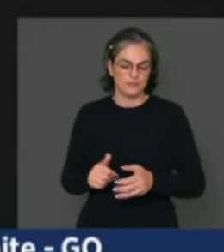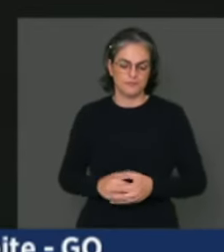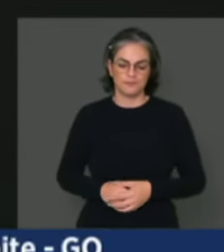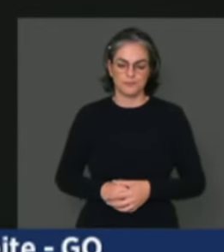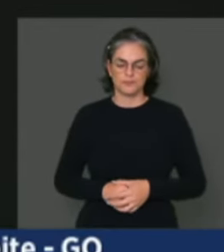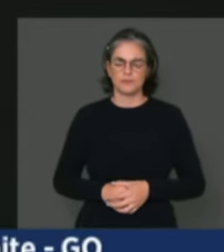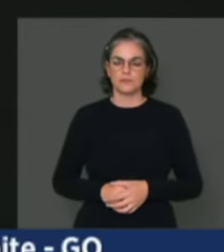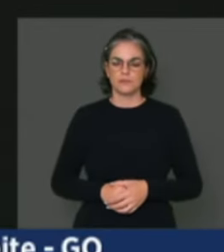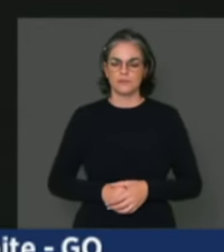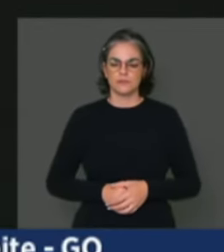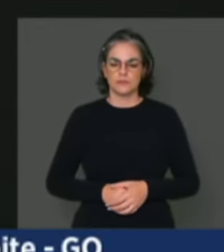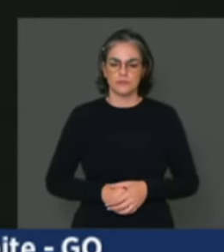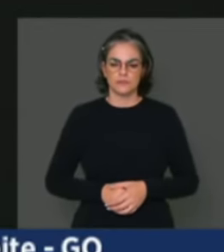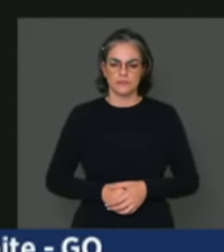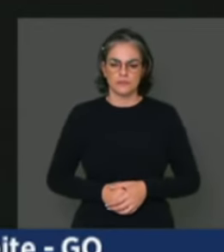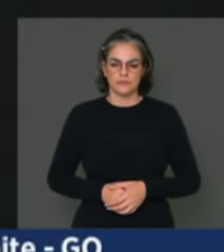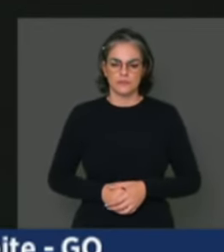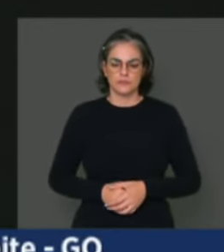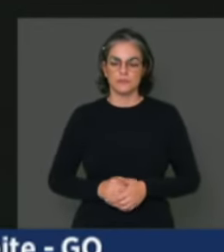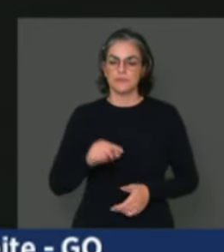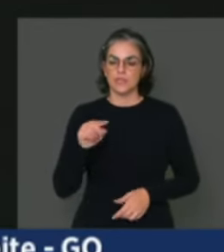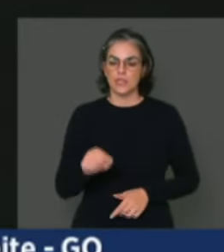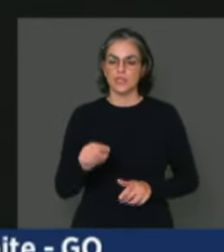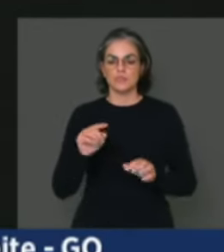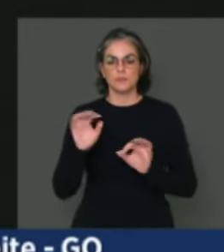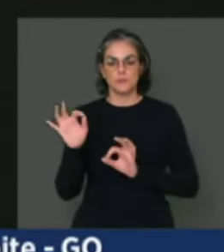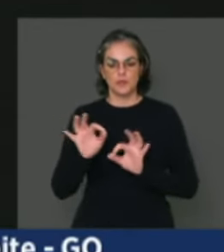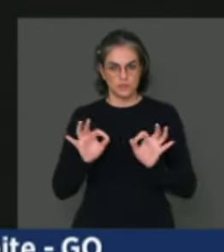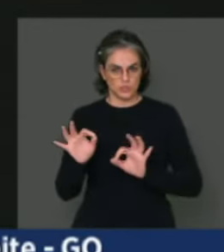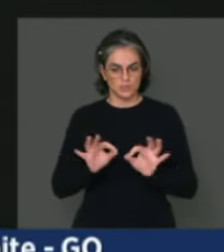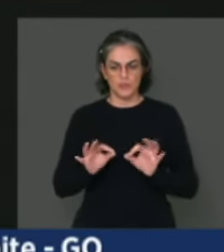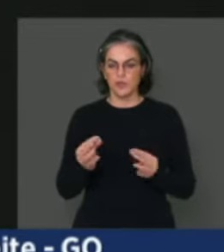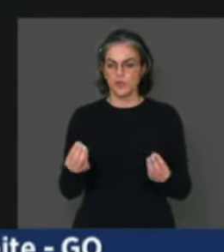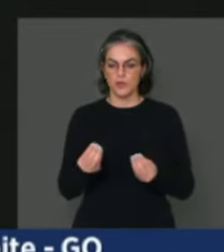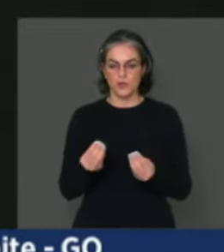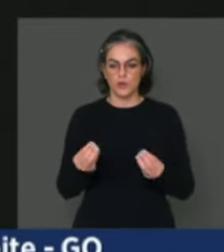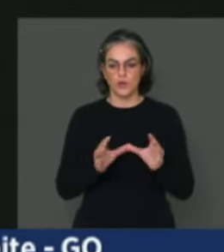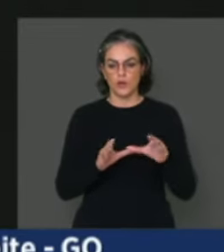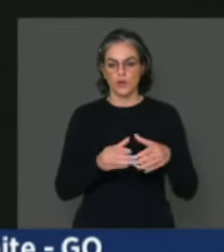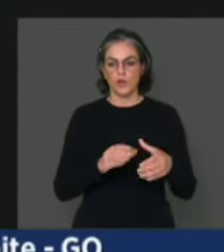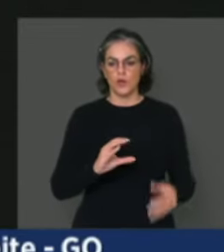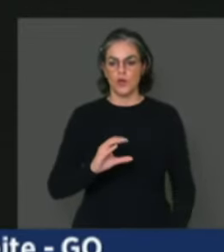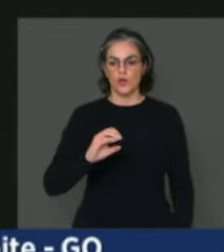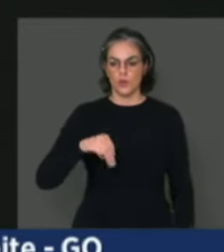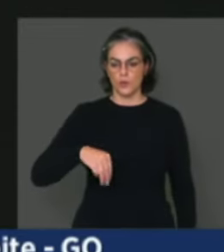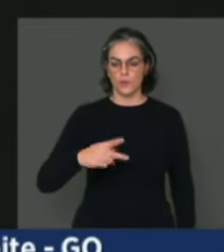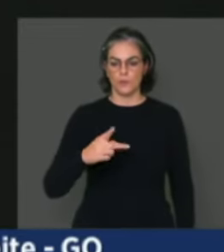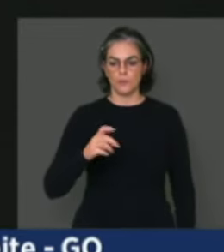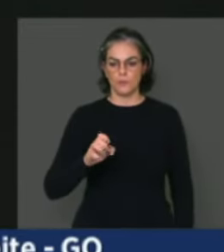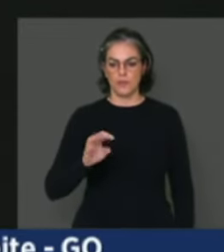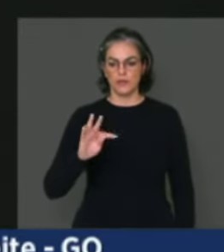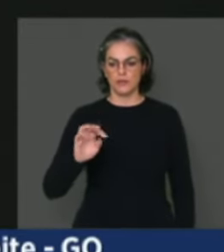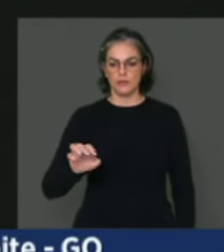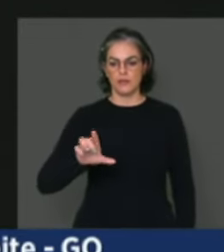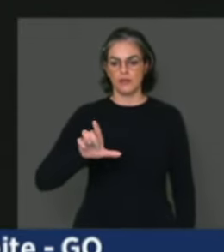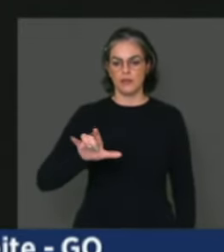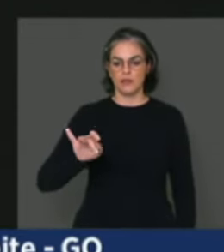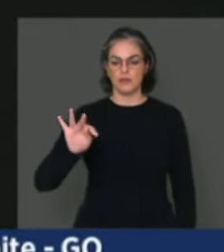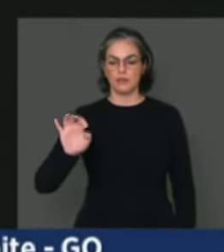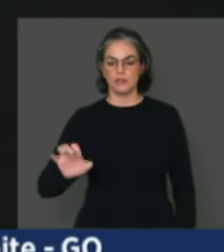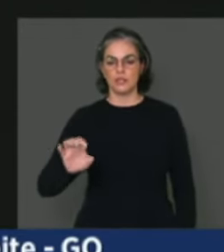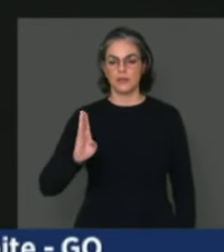E esse planejamento, através do Compete Leite BR, foi se tornando uma realidade.